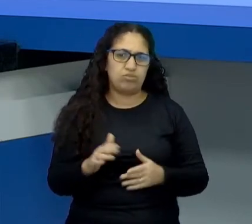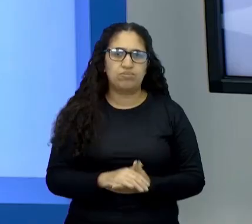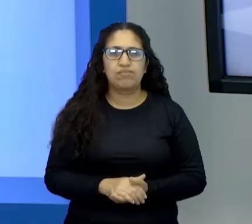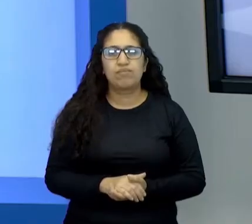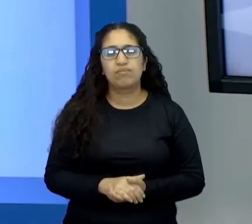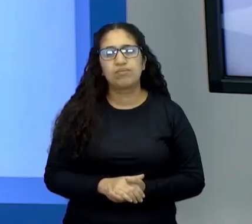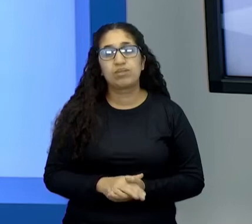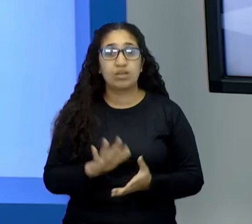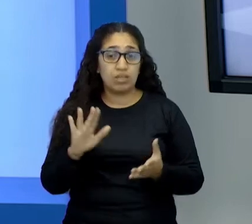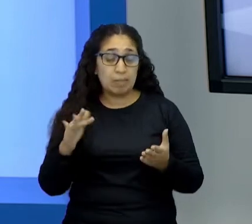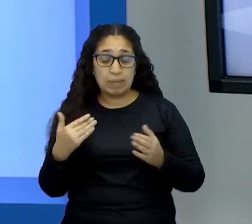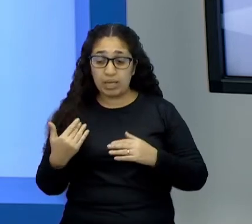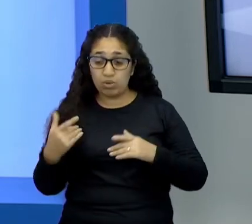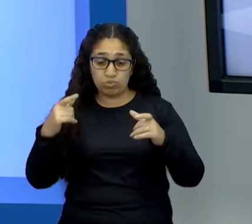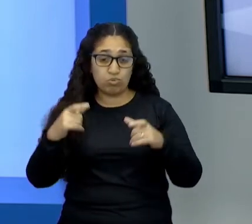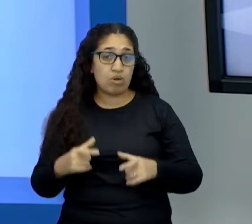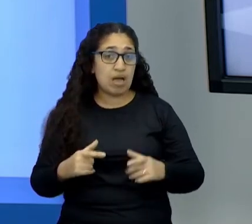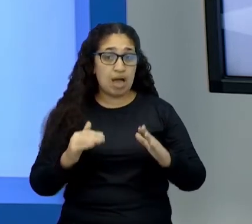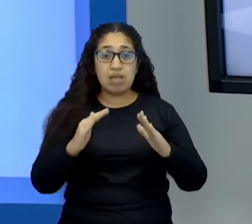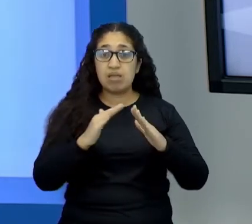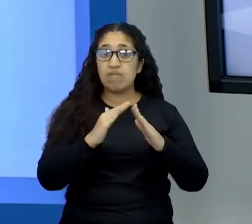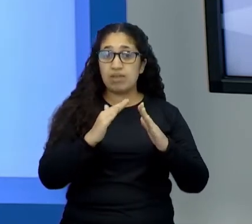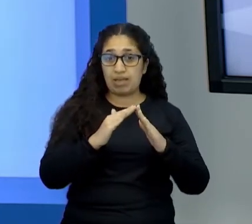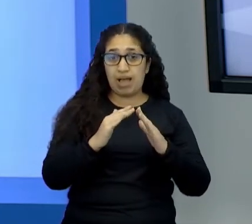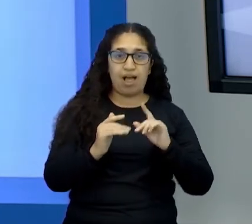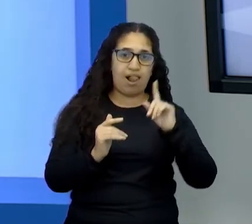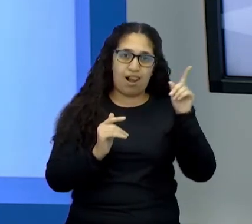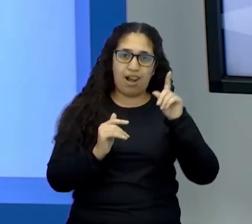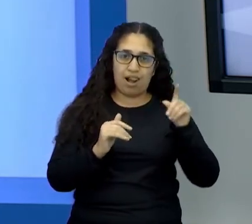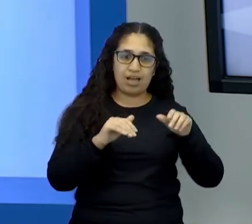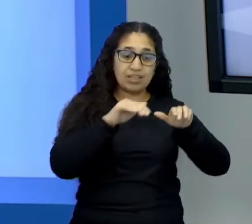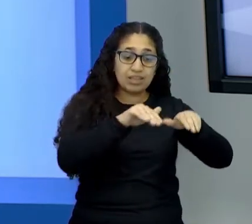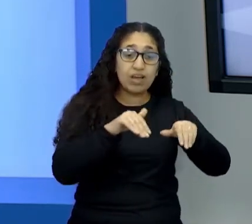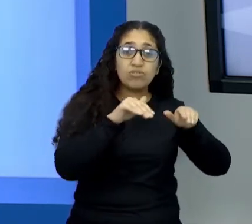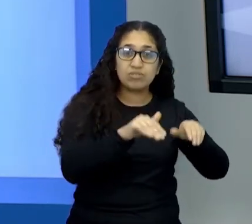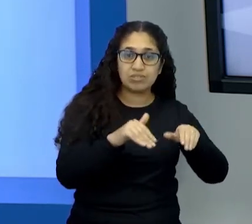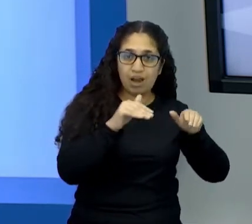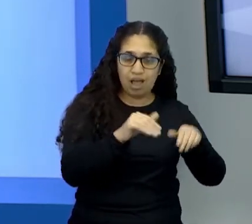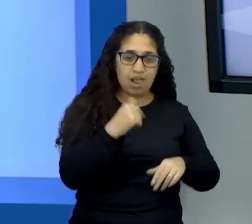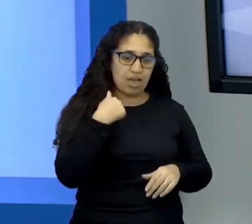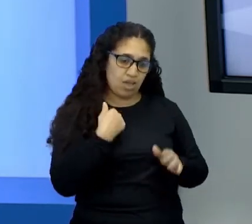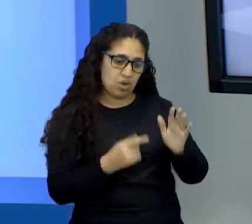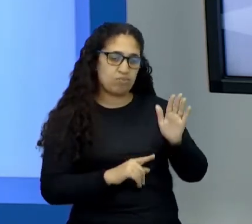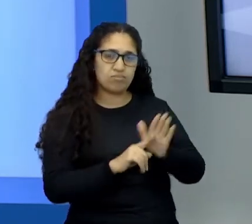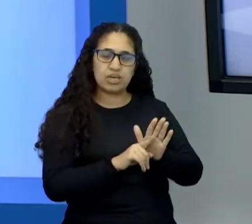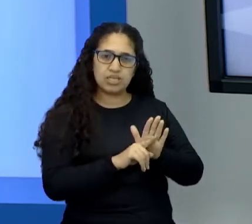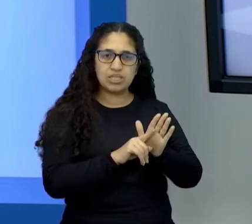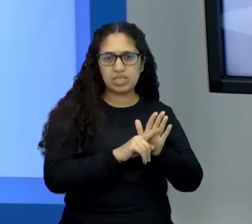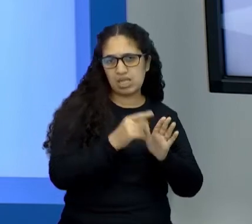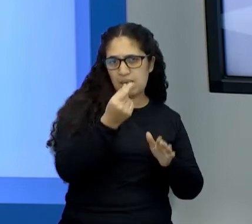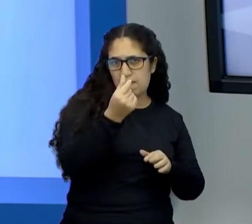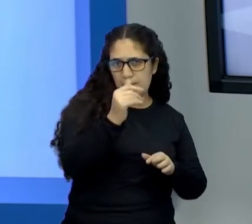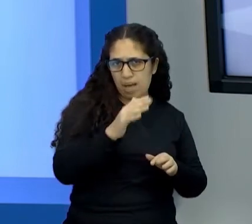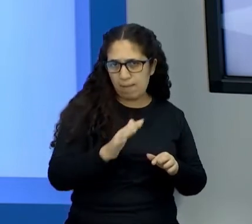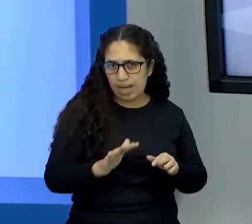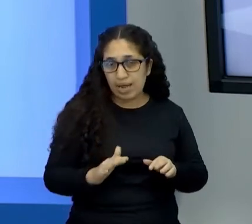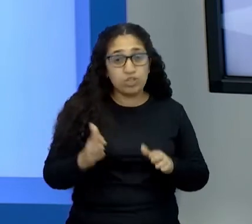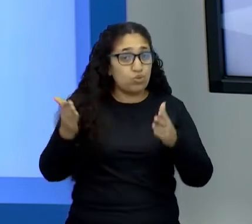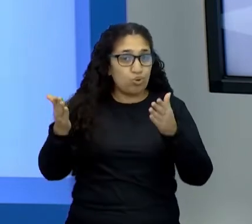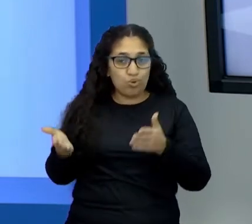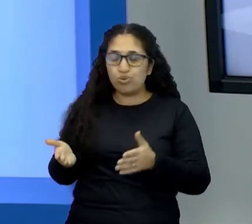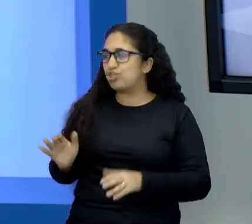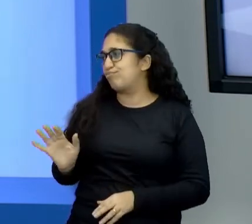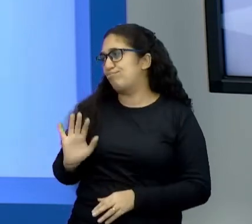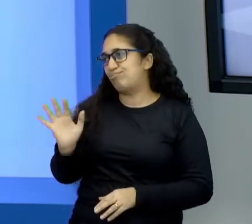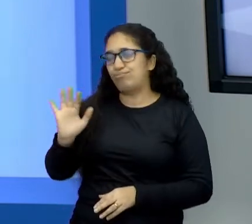A acomodação também é de lá. Então, na época que eu pesquisei, aí tava um preço mais acessível. Hoje já tá muito